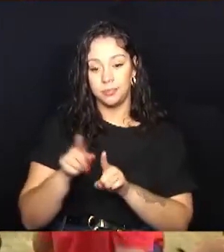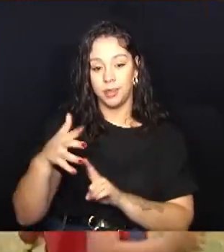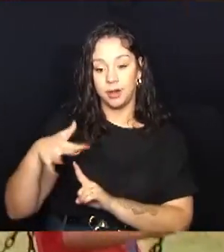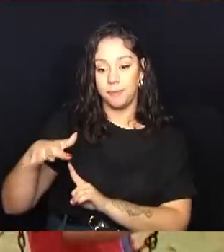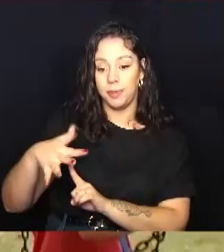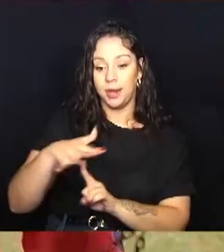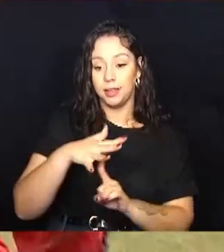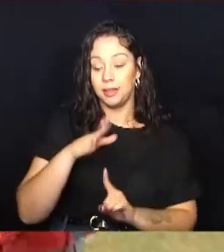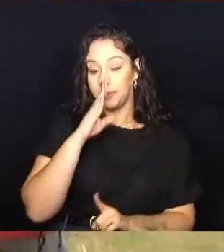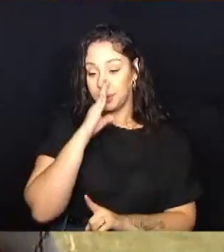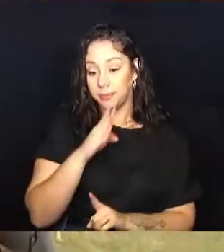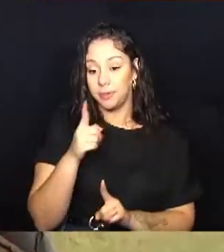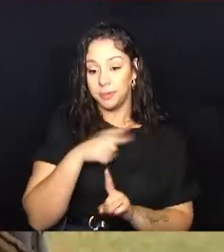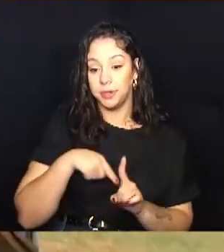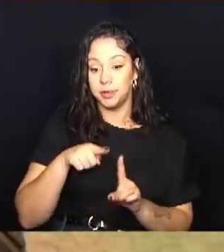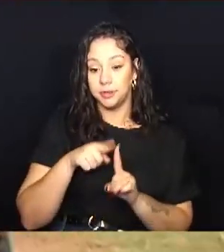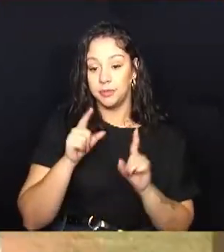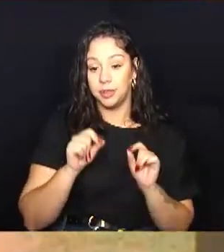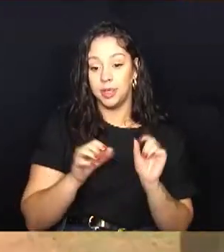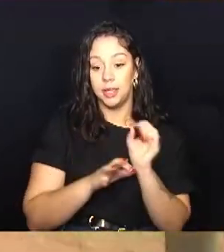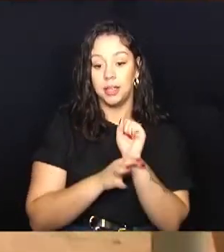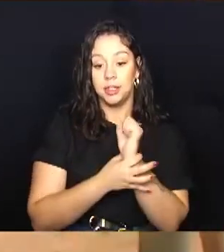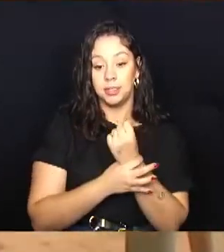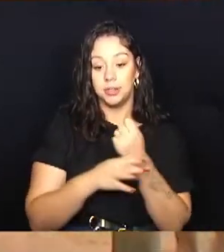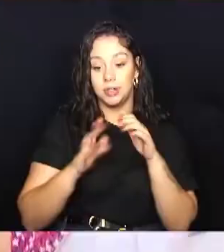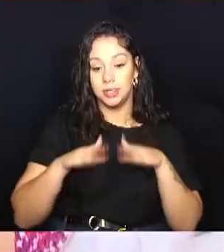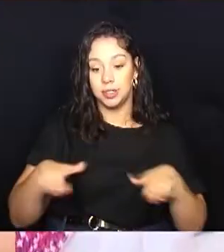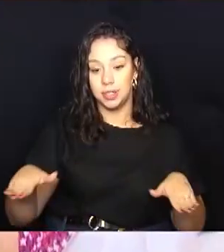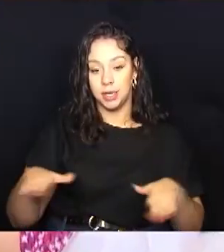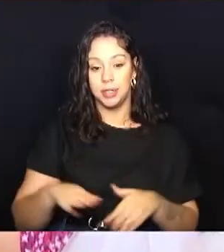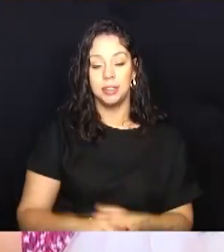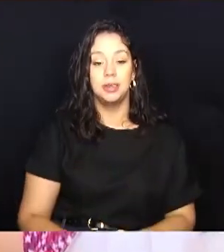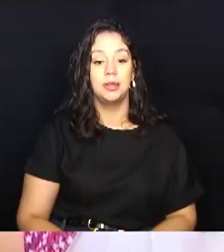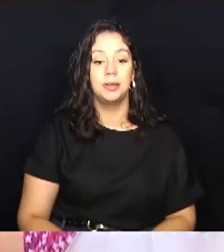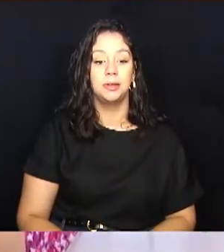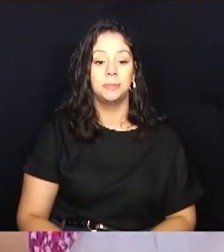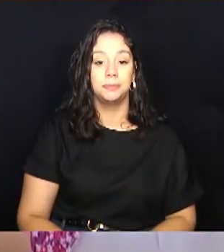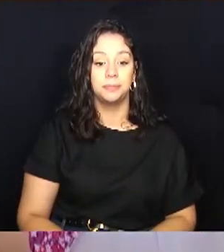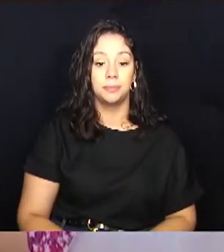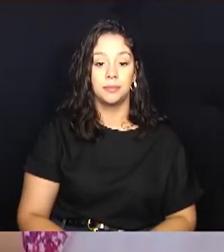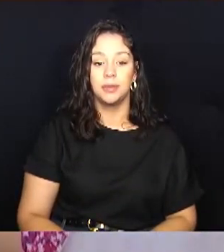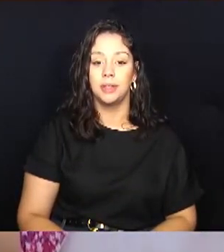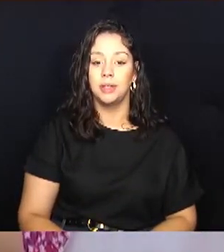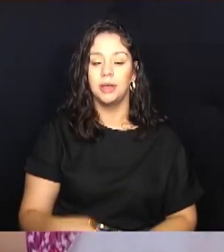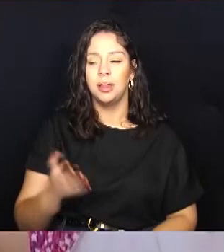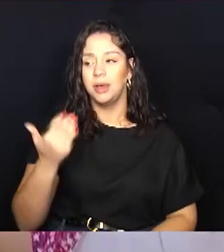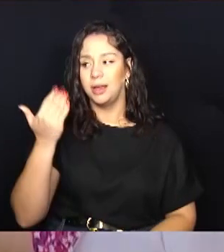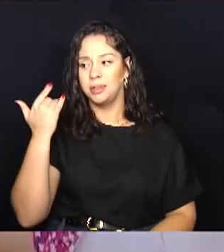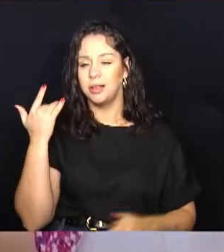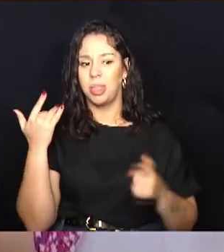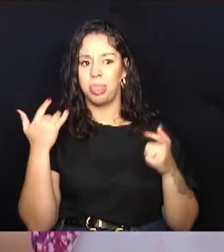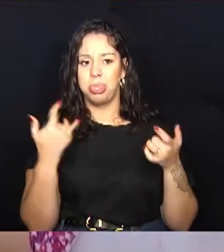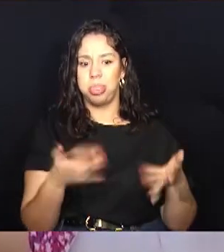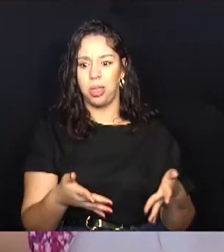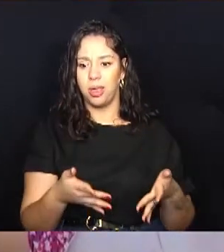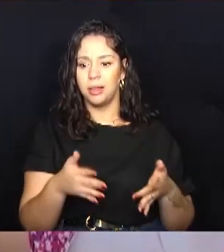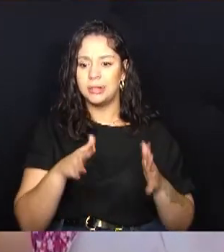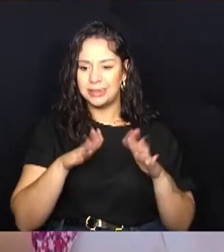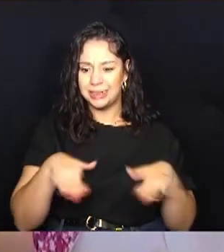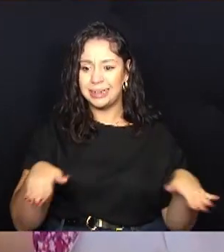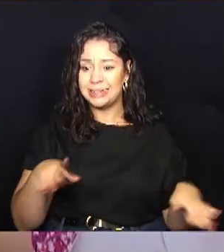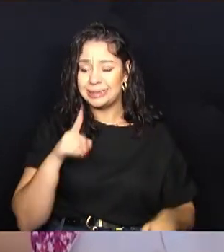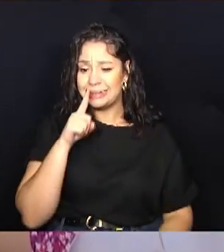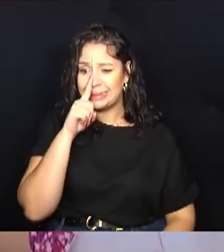principal motivação a segurança das crianças. Era abandonada, as crianças corriam risco